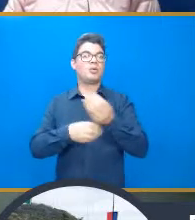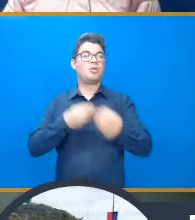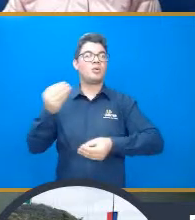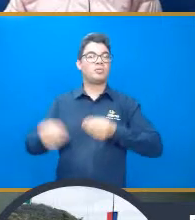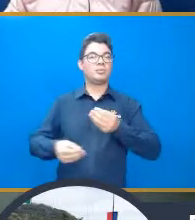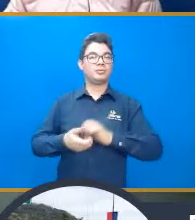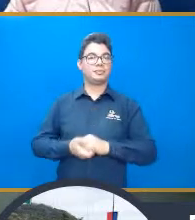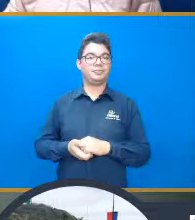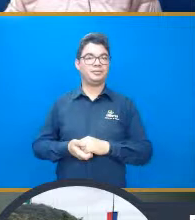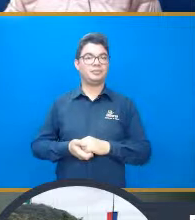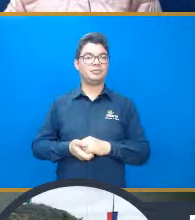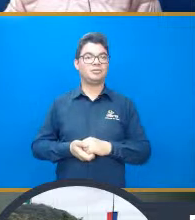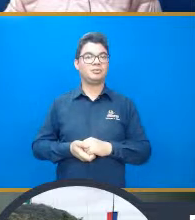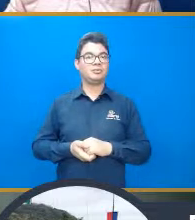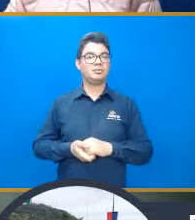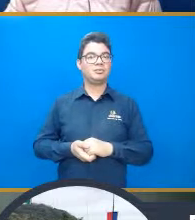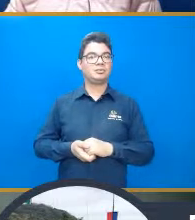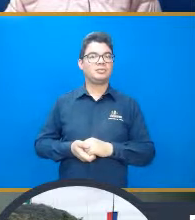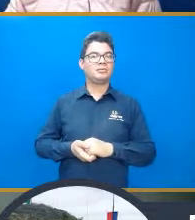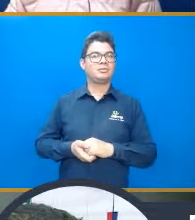Rafael, ótima pergunta,